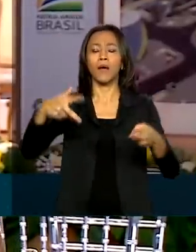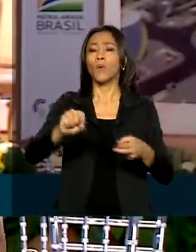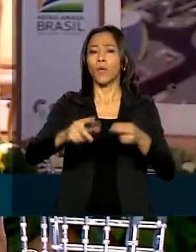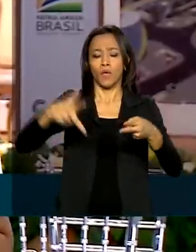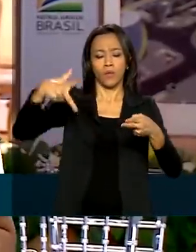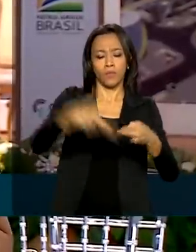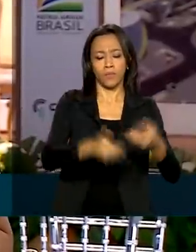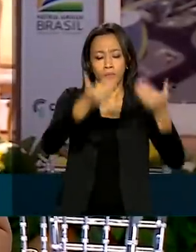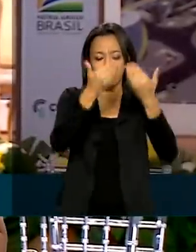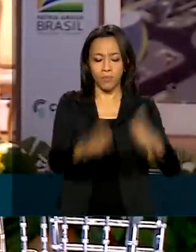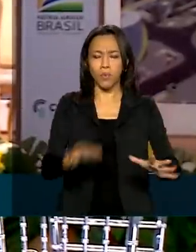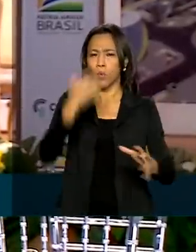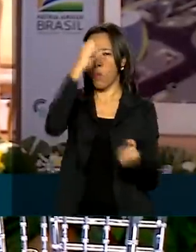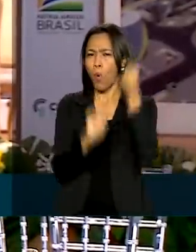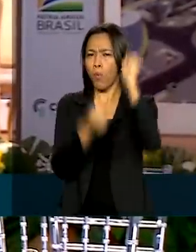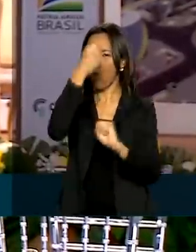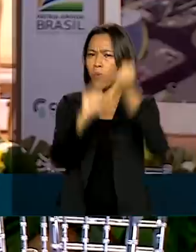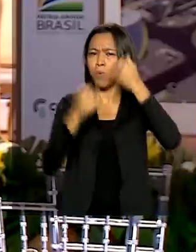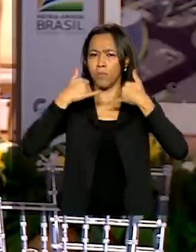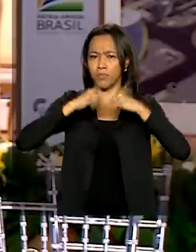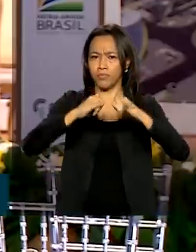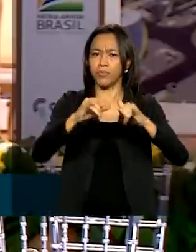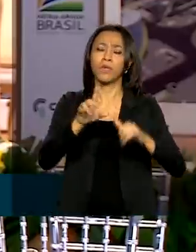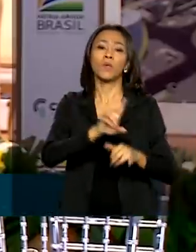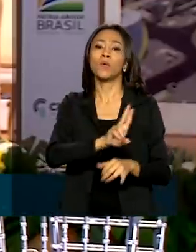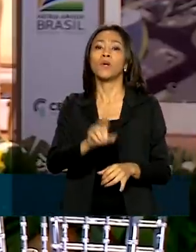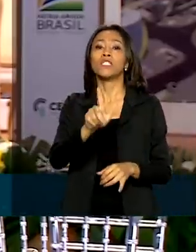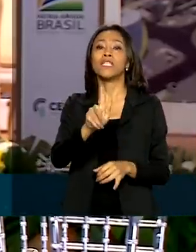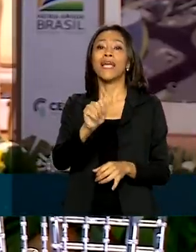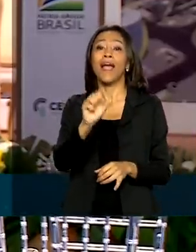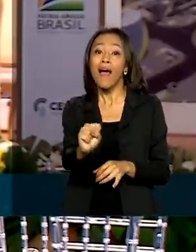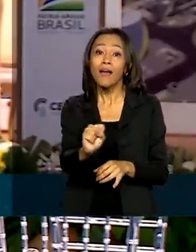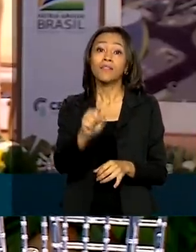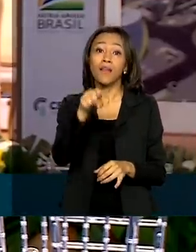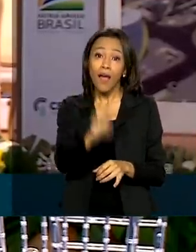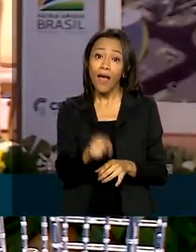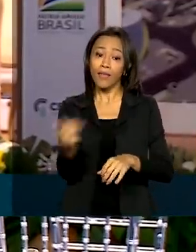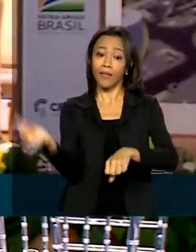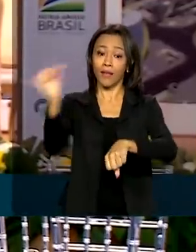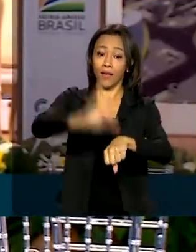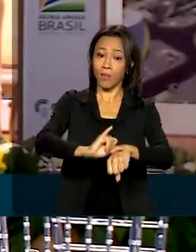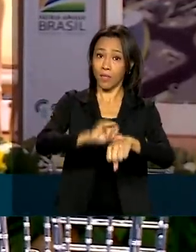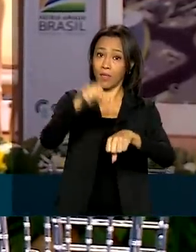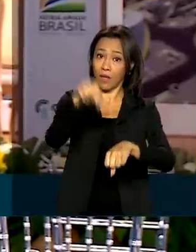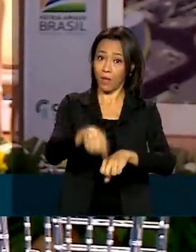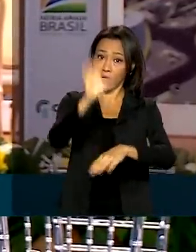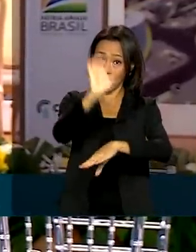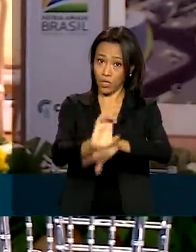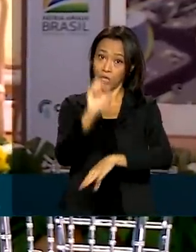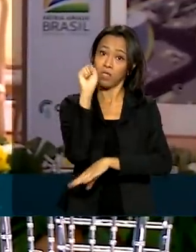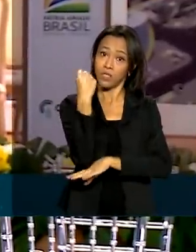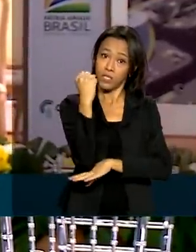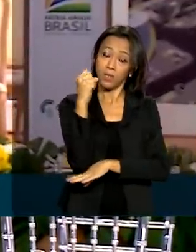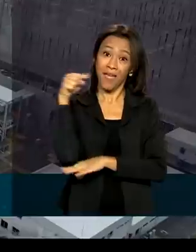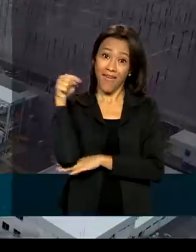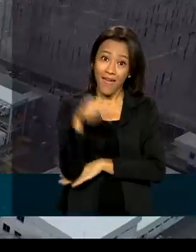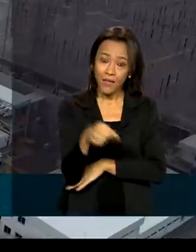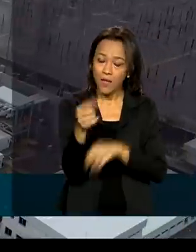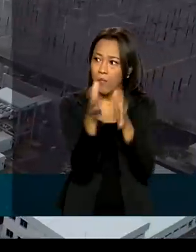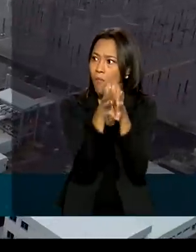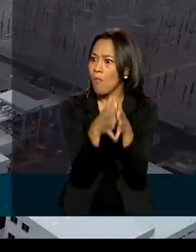Sergipe 1, que fica aqui em Barra dos Coqueiros, ao lado da capital sergipana. Essa é a maior